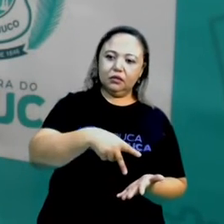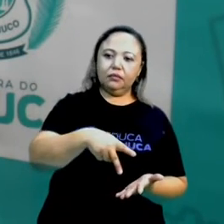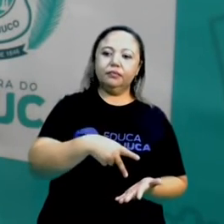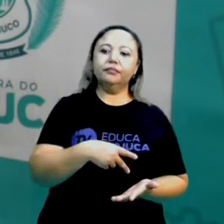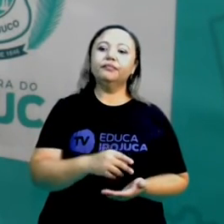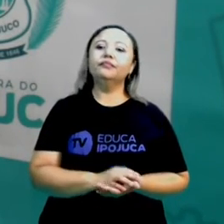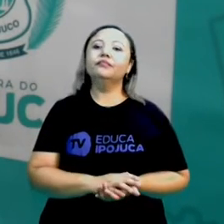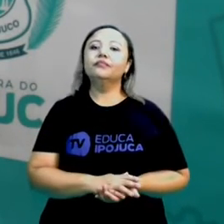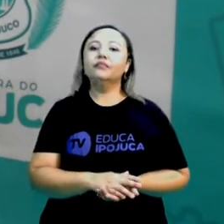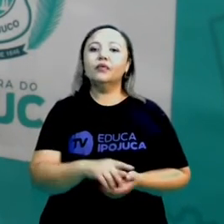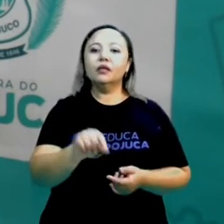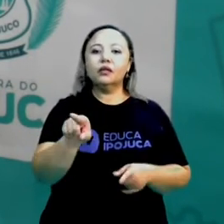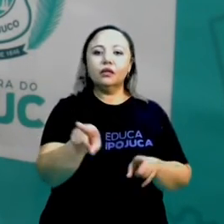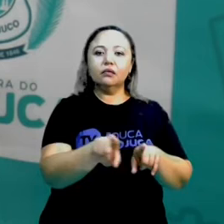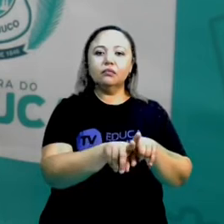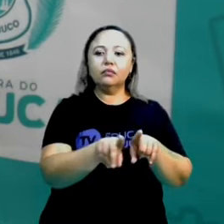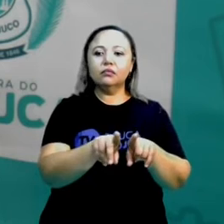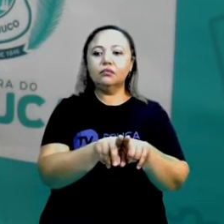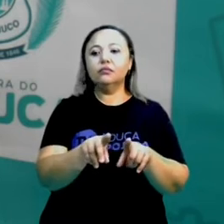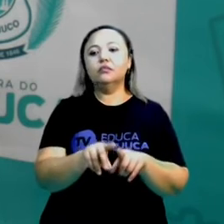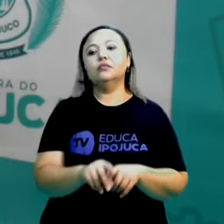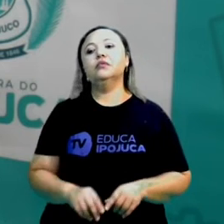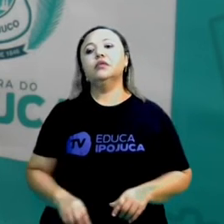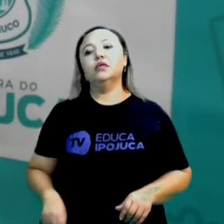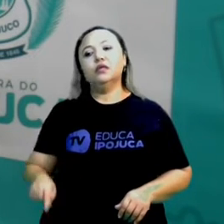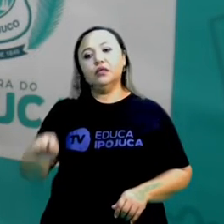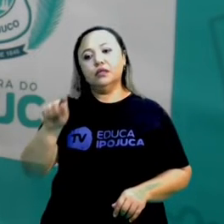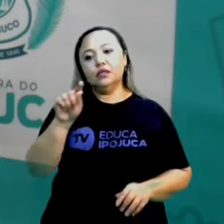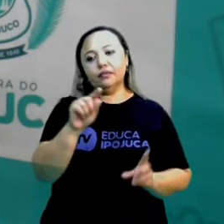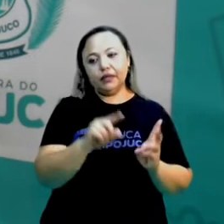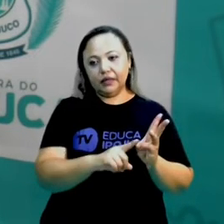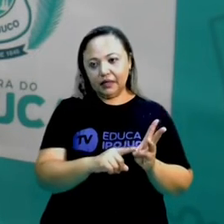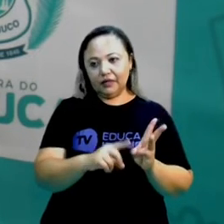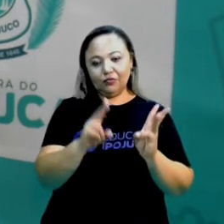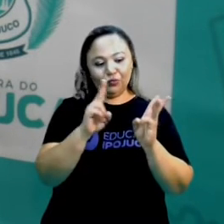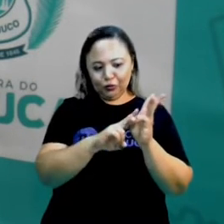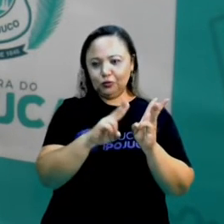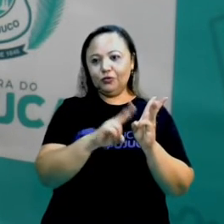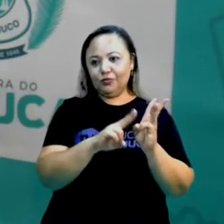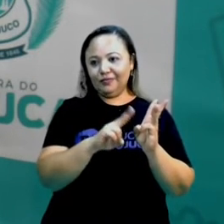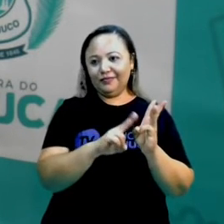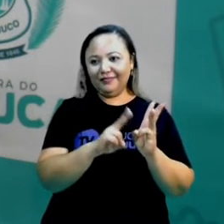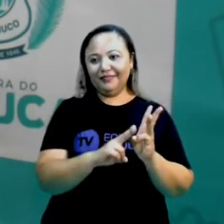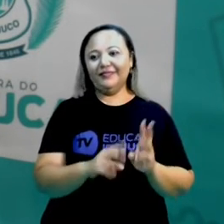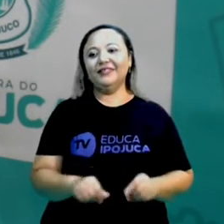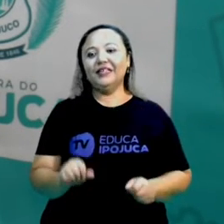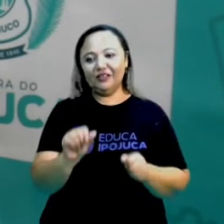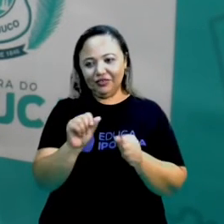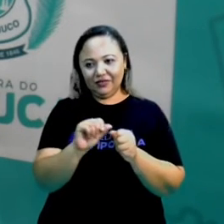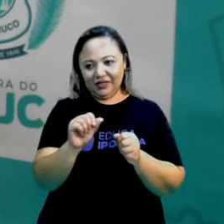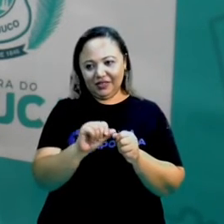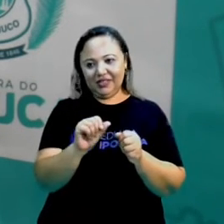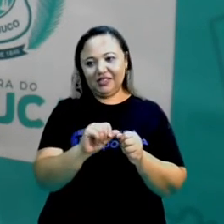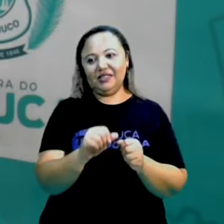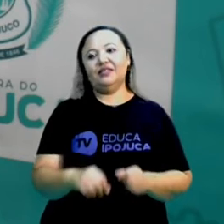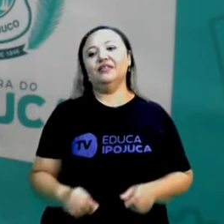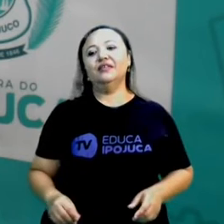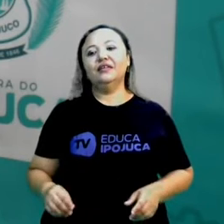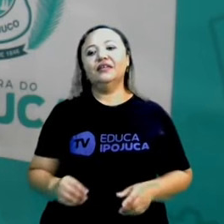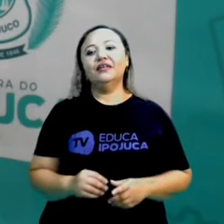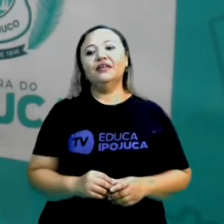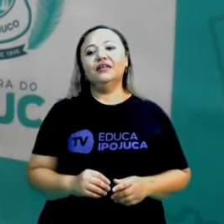Assim como também na cultura indígena, os índios também fazem esse